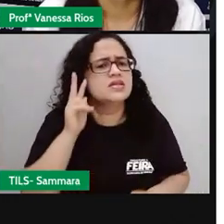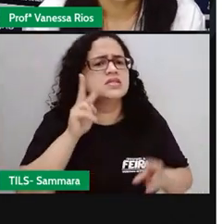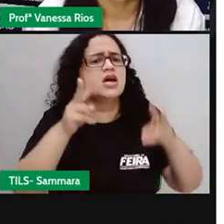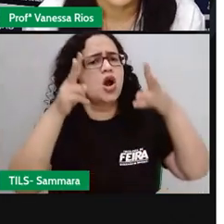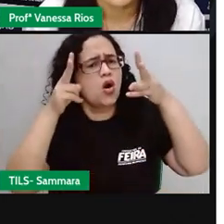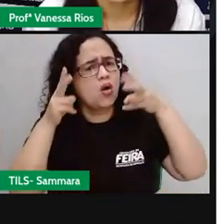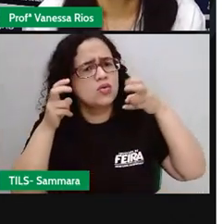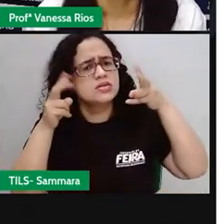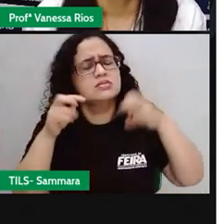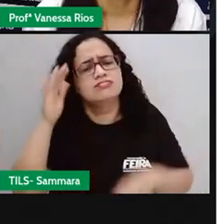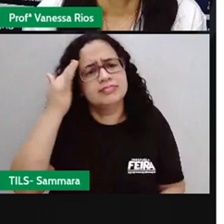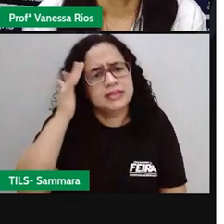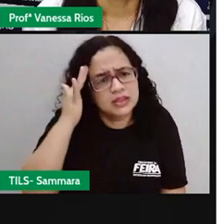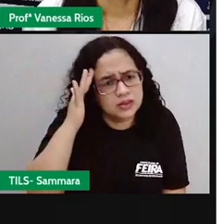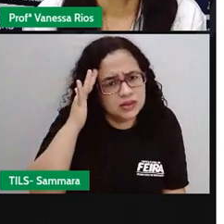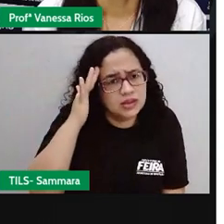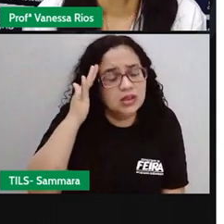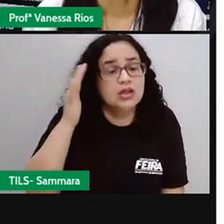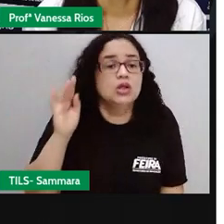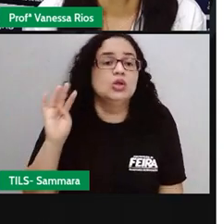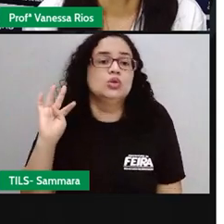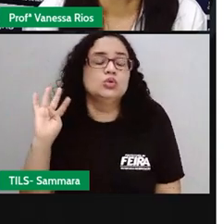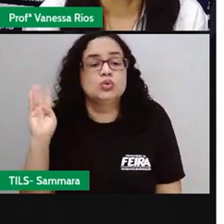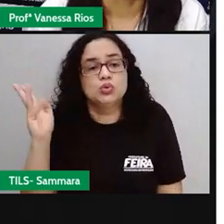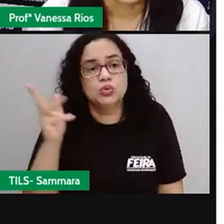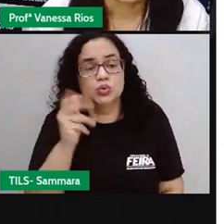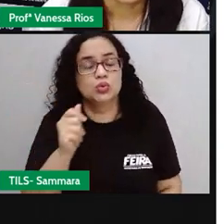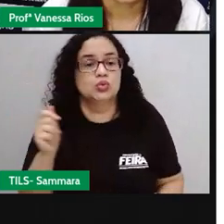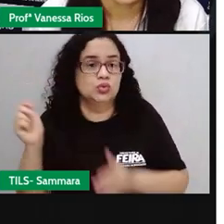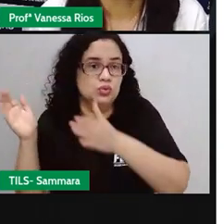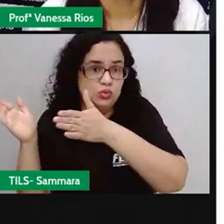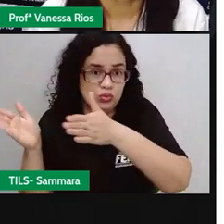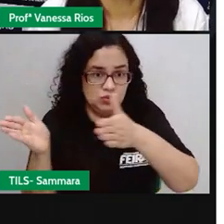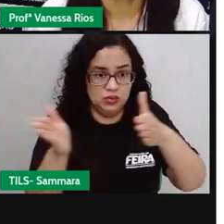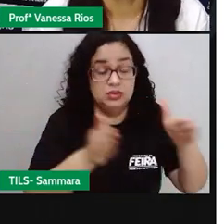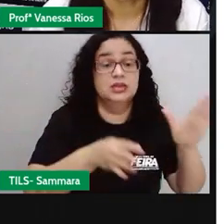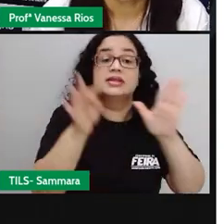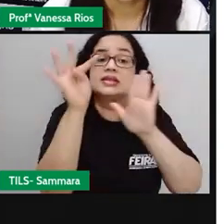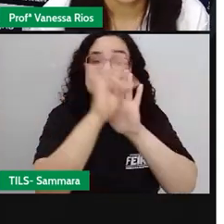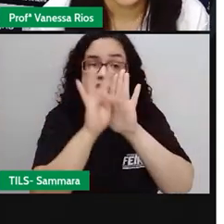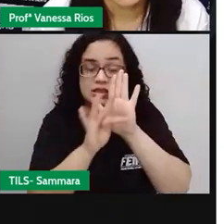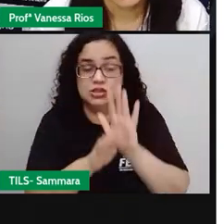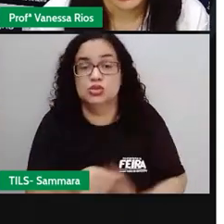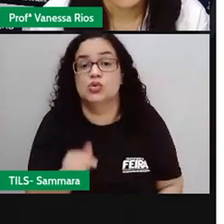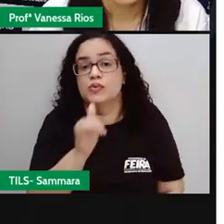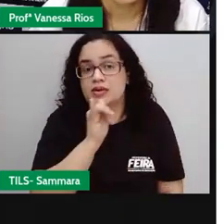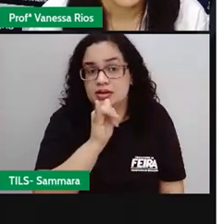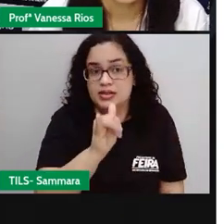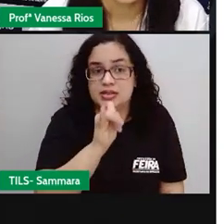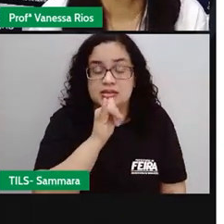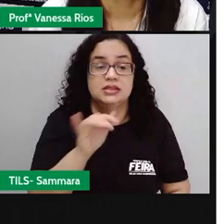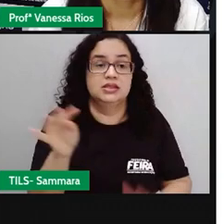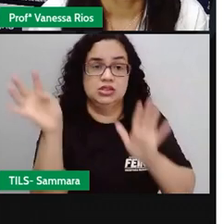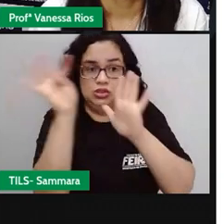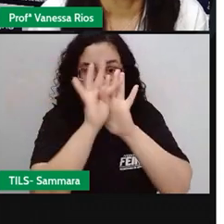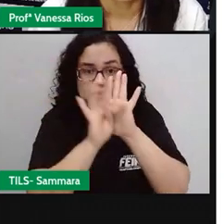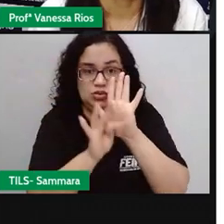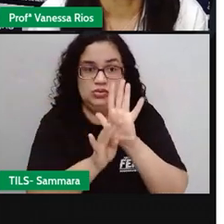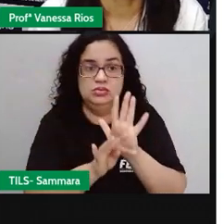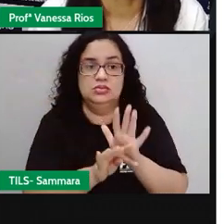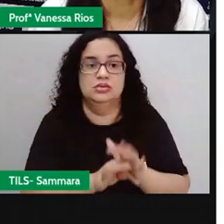conseguiu entender todo o roteiro do texto e as informações que o texto passa?